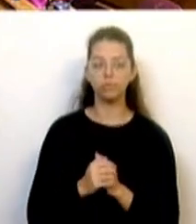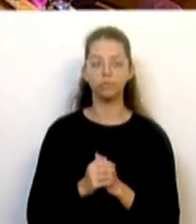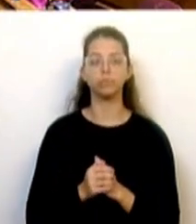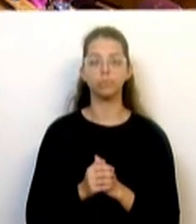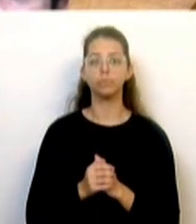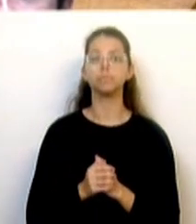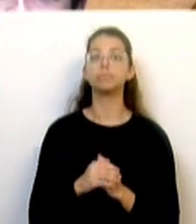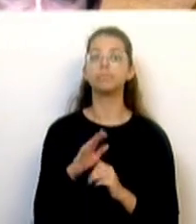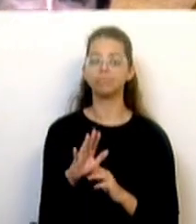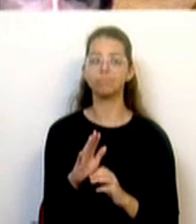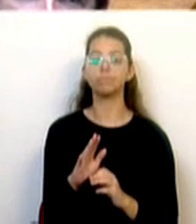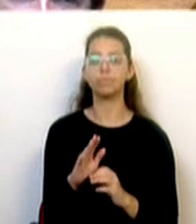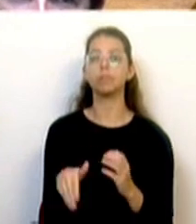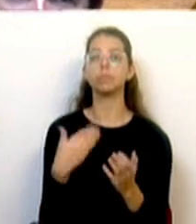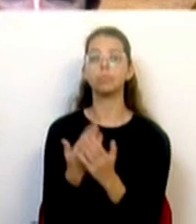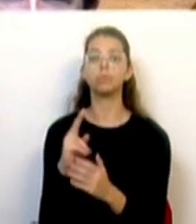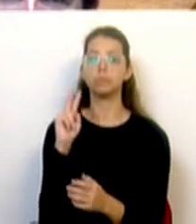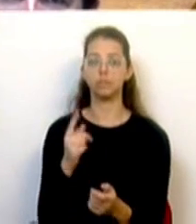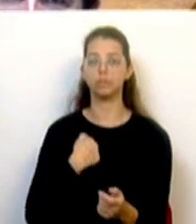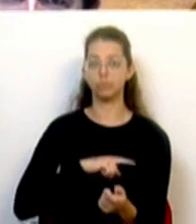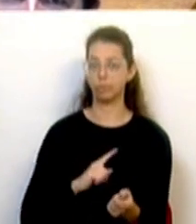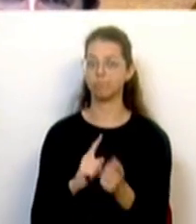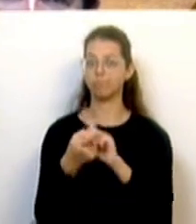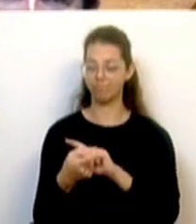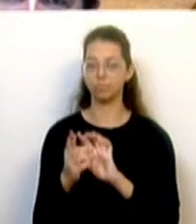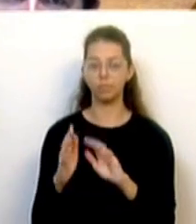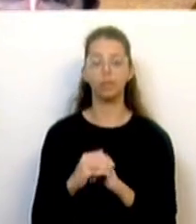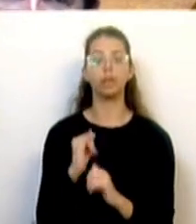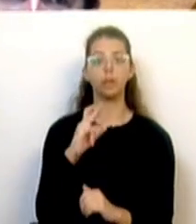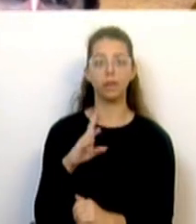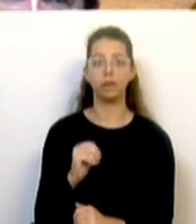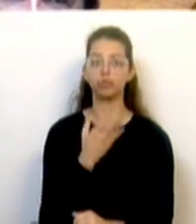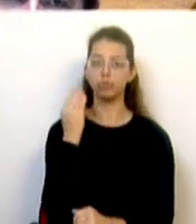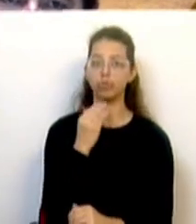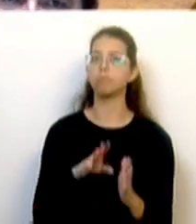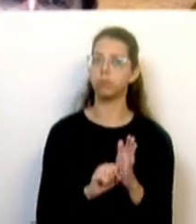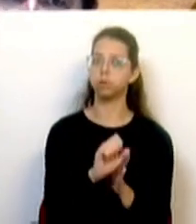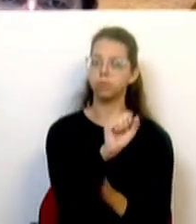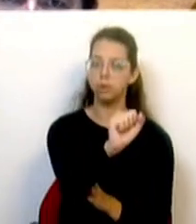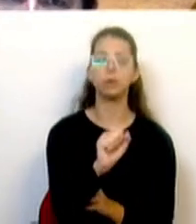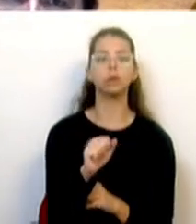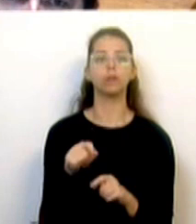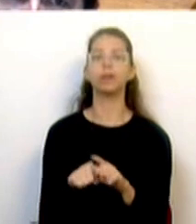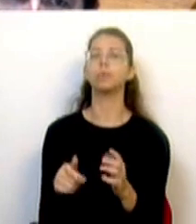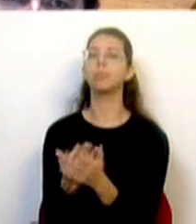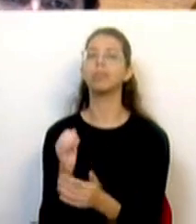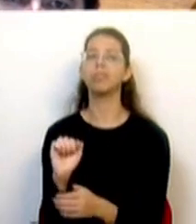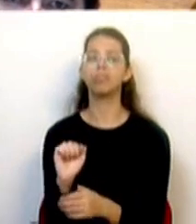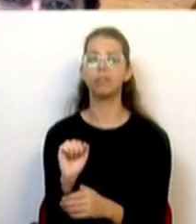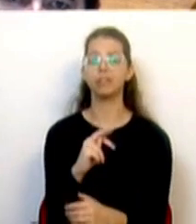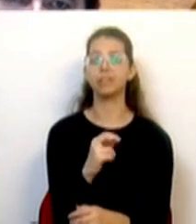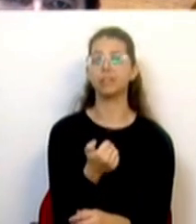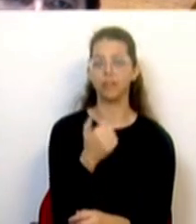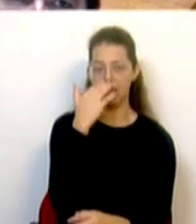E ao contrário da proposta do PSD, é um IRS jovem progressivo e não como a vossa proposta que a partir dos